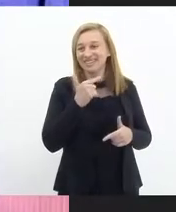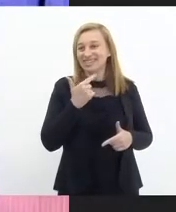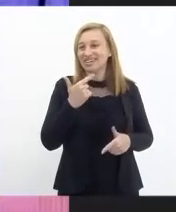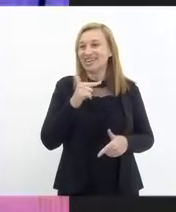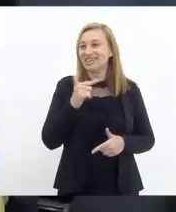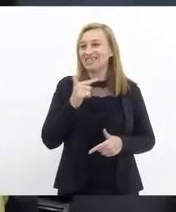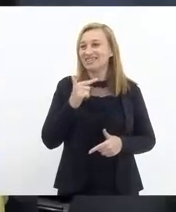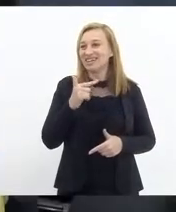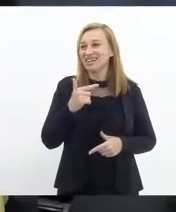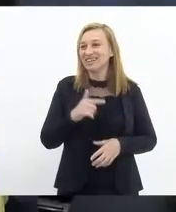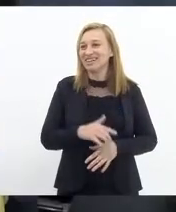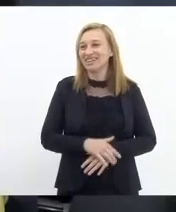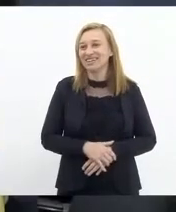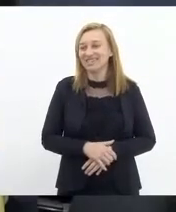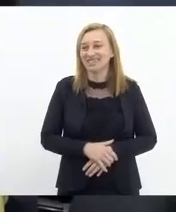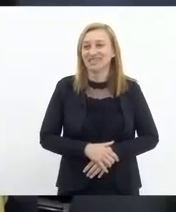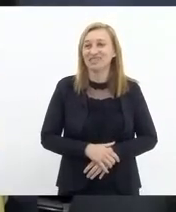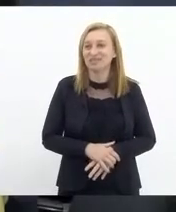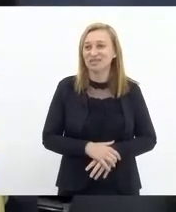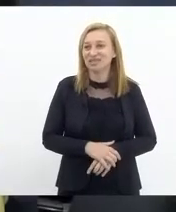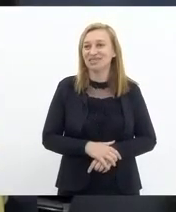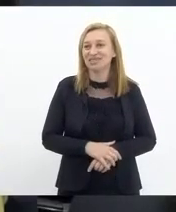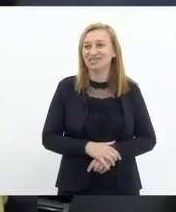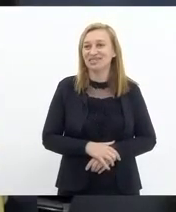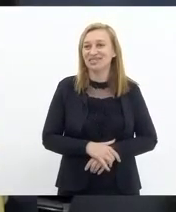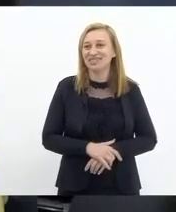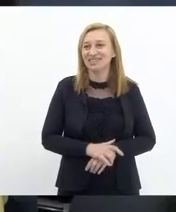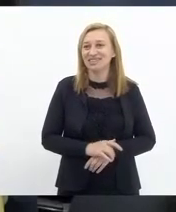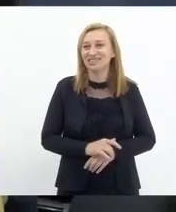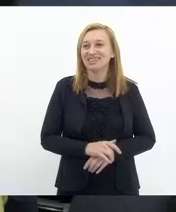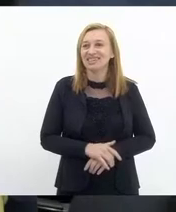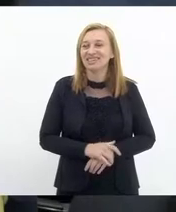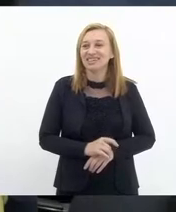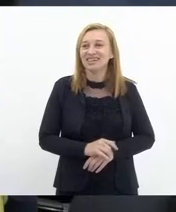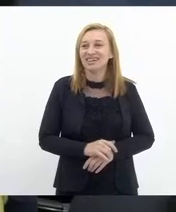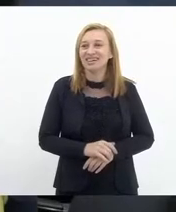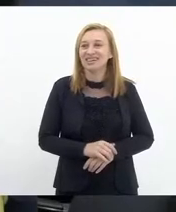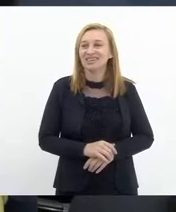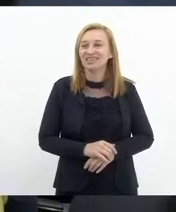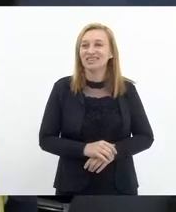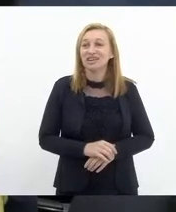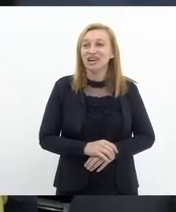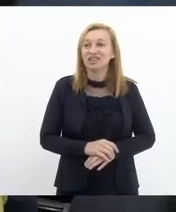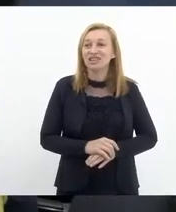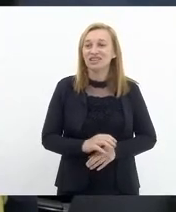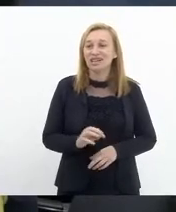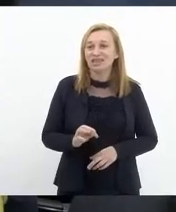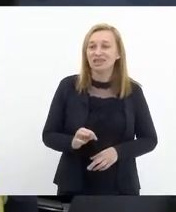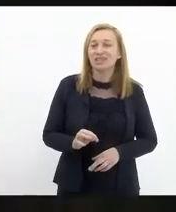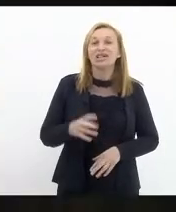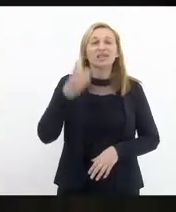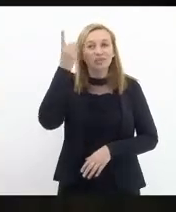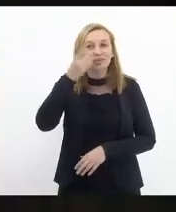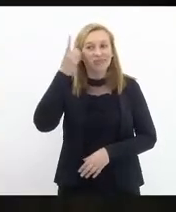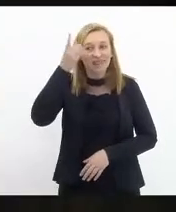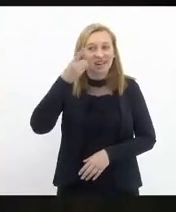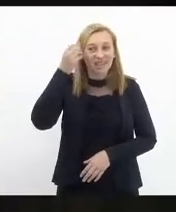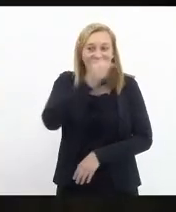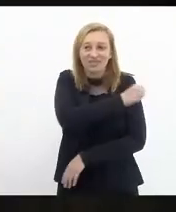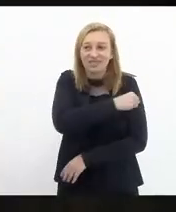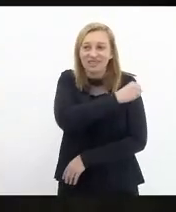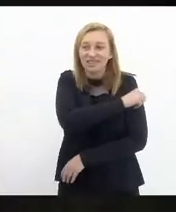Obrigada. também, presidente. Ok. Márcio Gualberto, deputado da enfermeira Regiane.